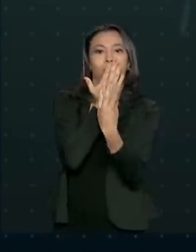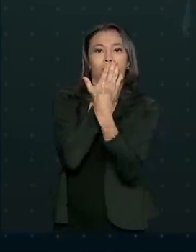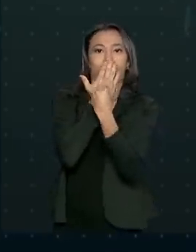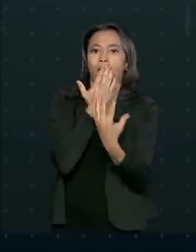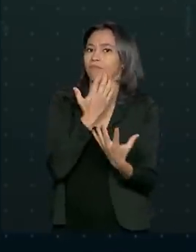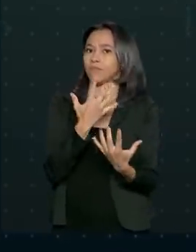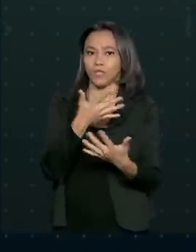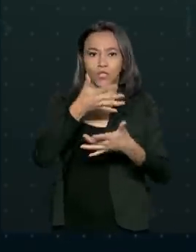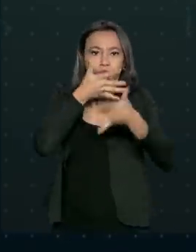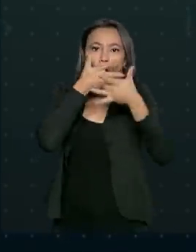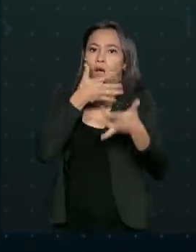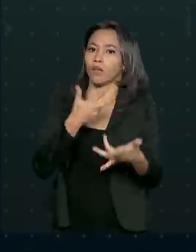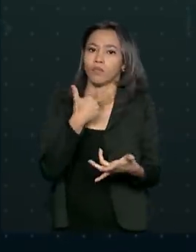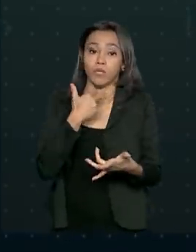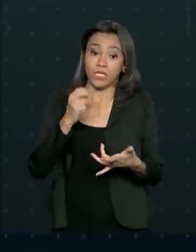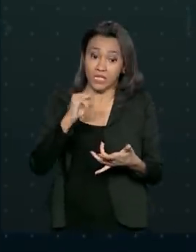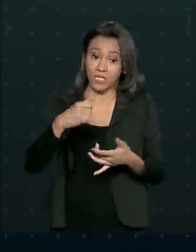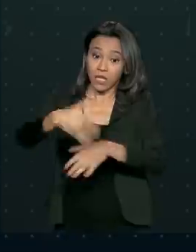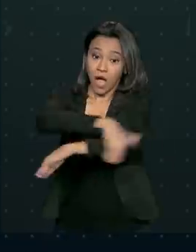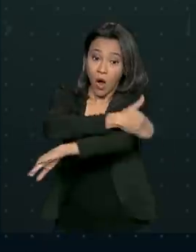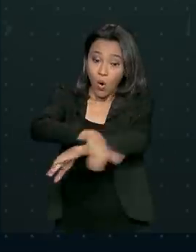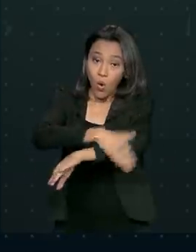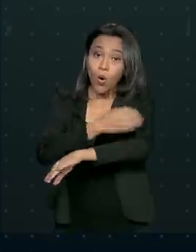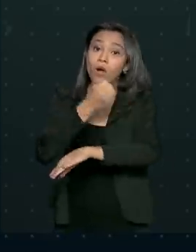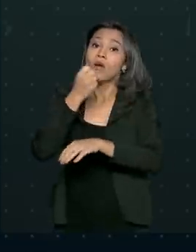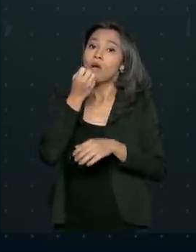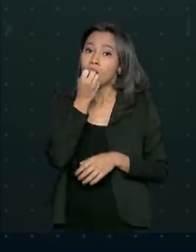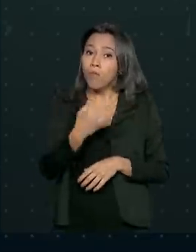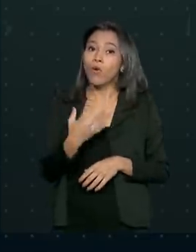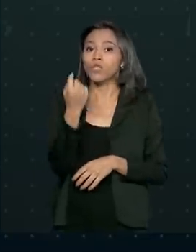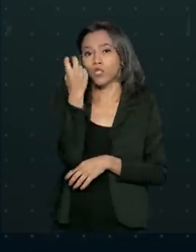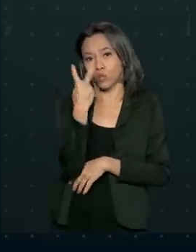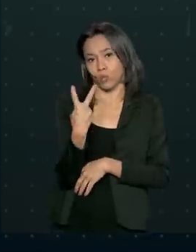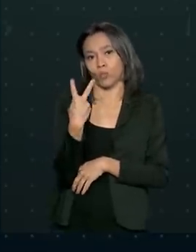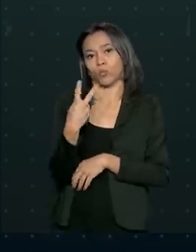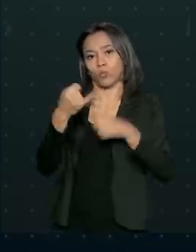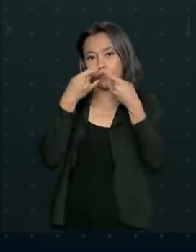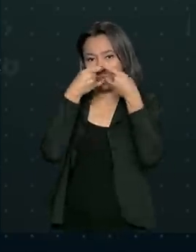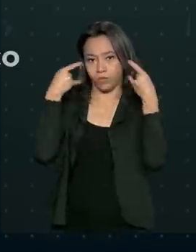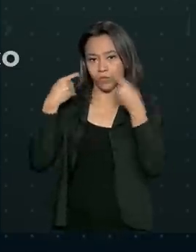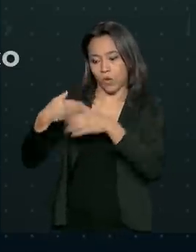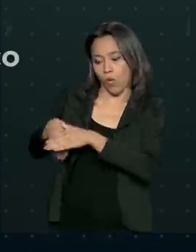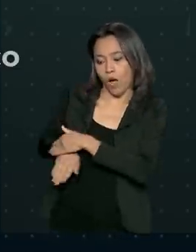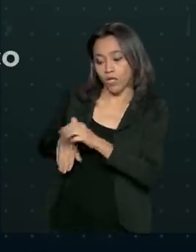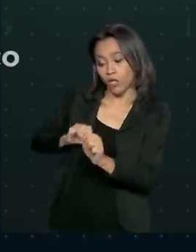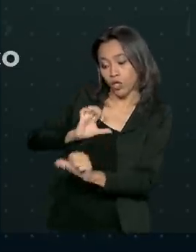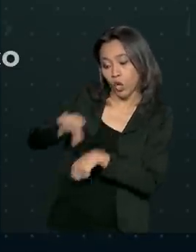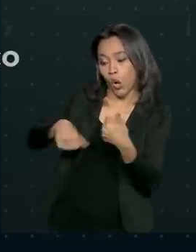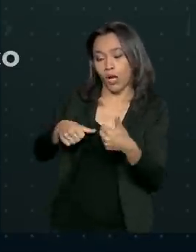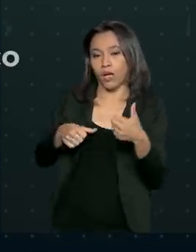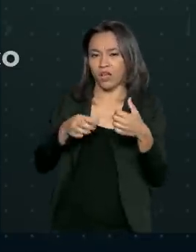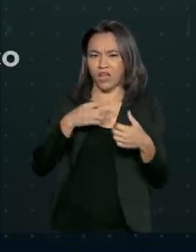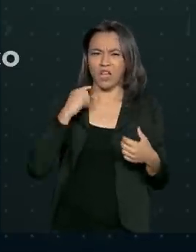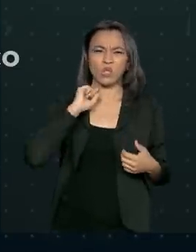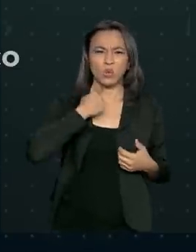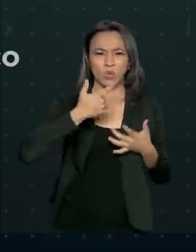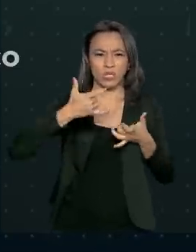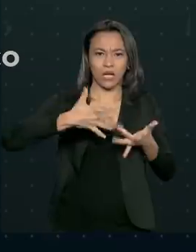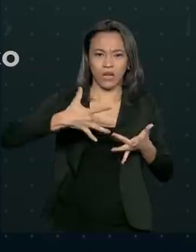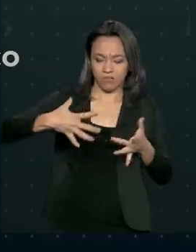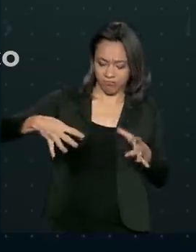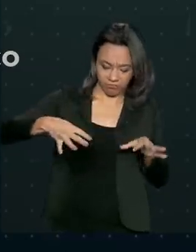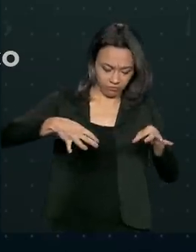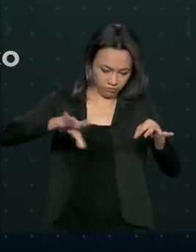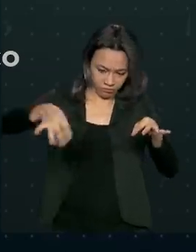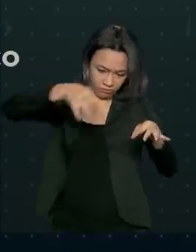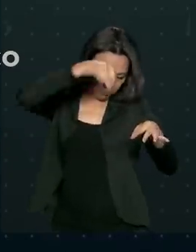for ficar muito tempo na rua, carregue sempre uma máscara de reserva. Na hora de trocar, guarde a usada num saco plástico